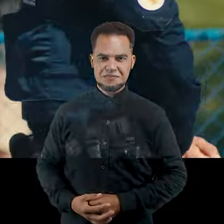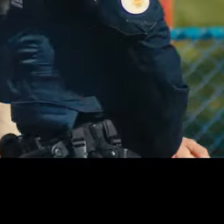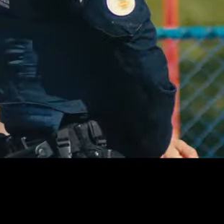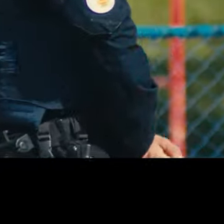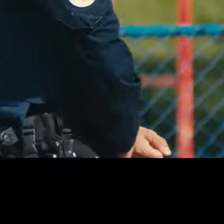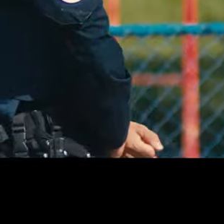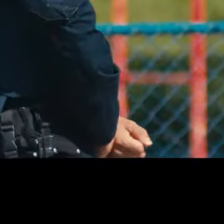Brasil.